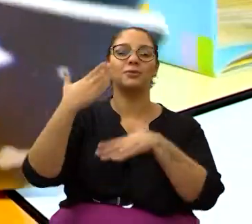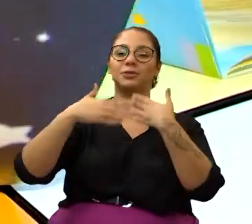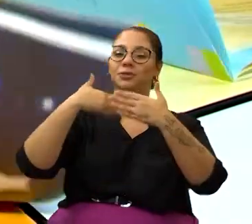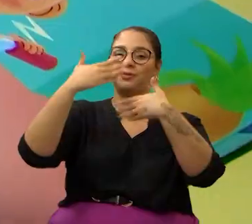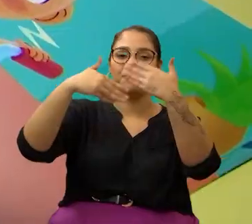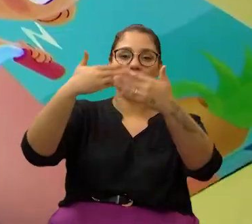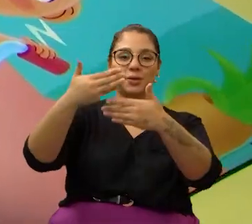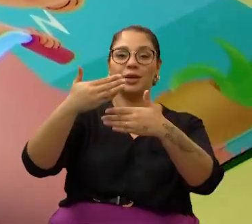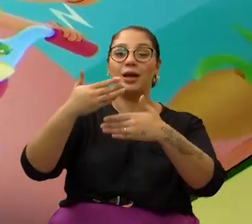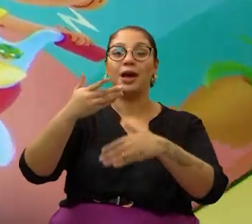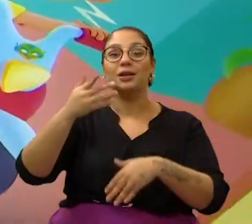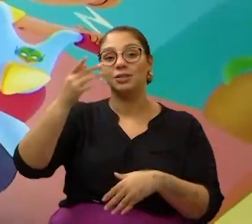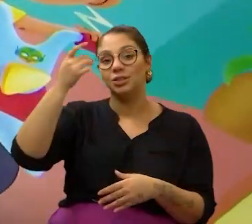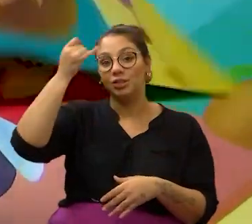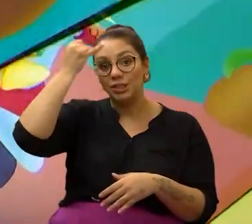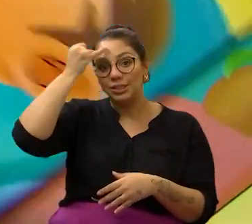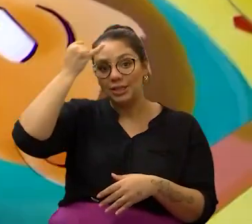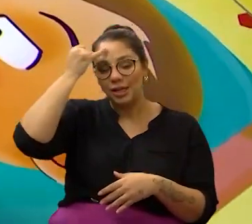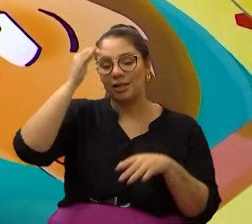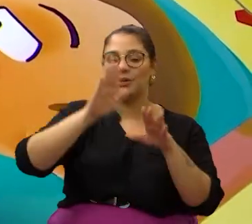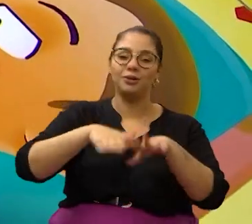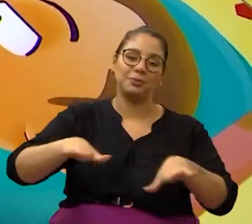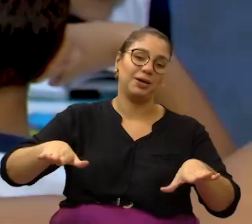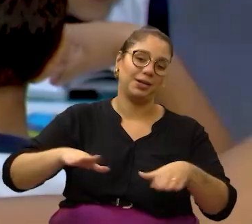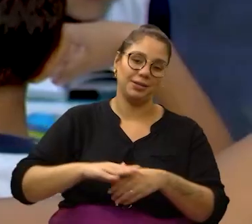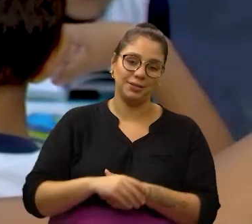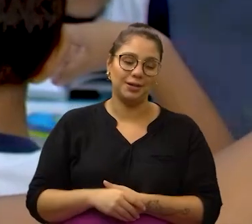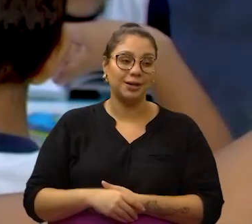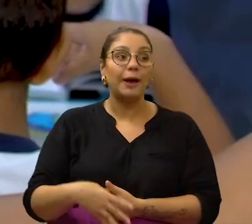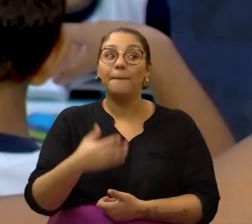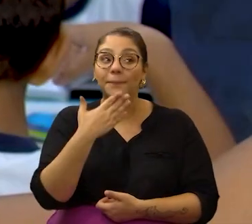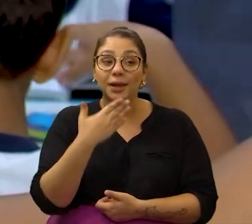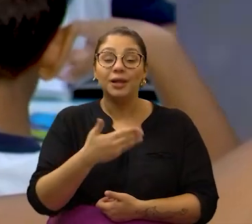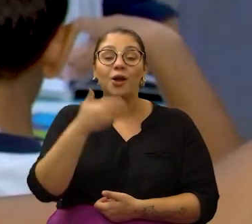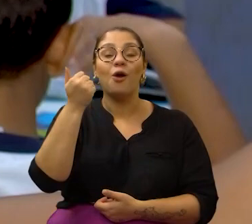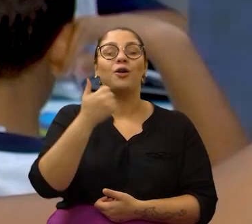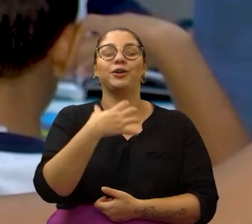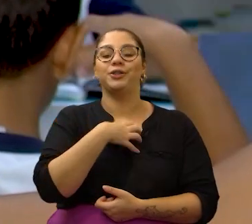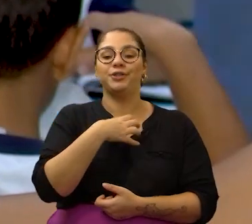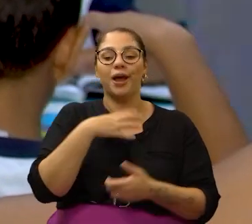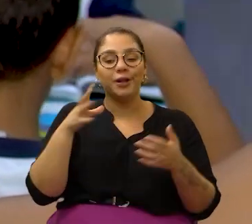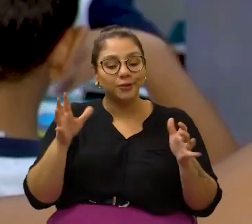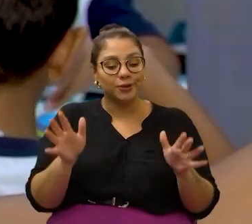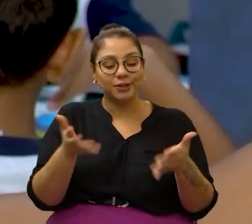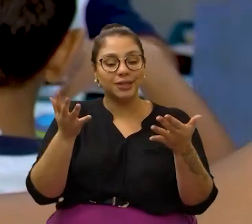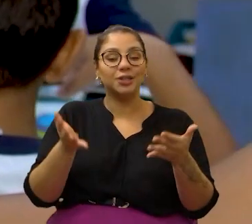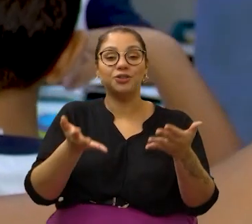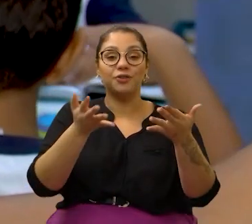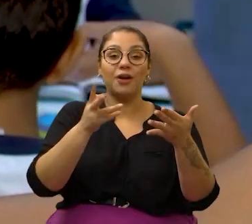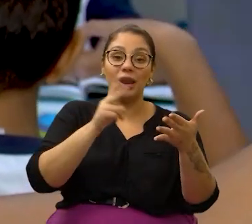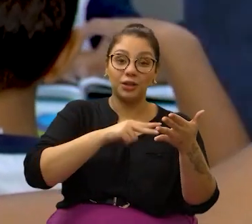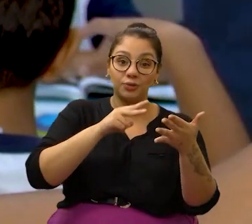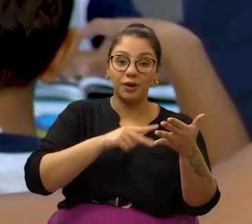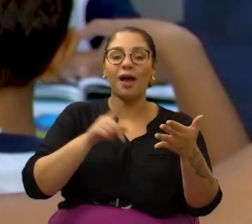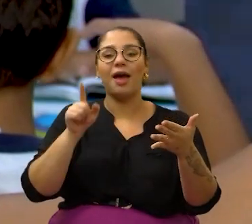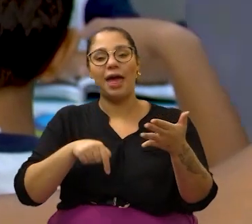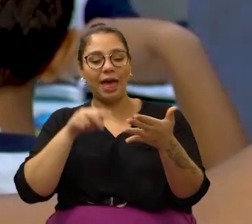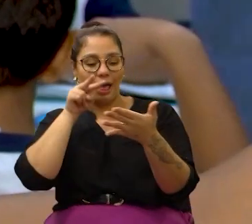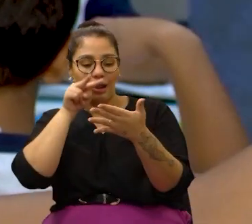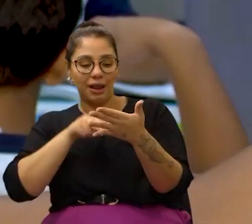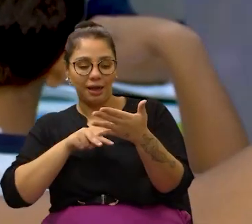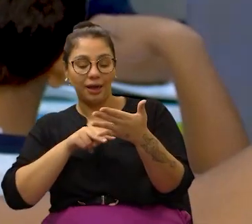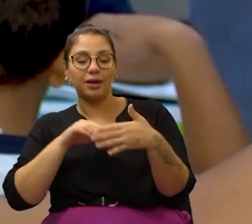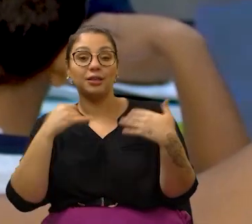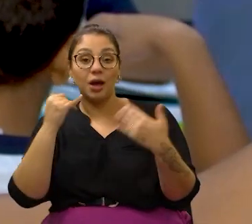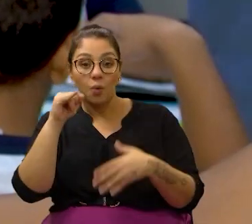desenvolvimento intelectual de uma criança. A melhor maneira de incentivar a leitura é lendo. Então, se a gente tiver